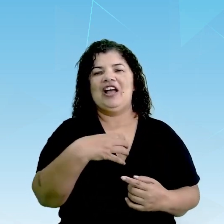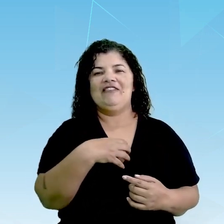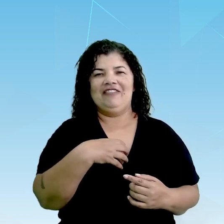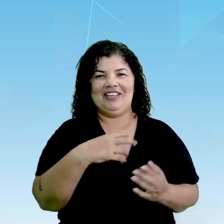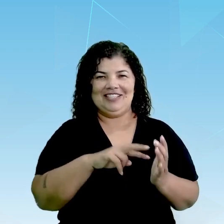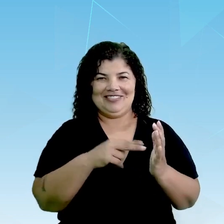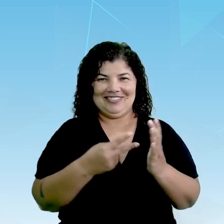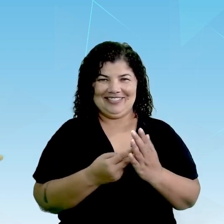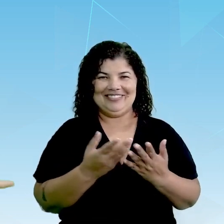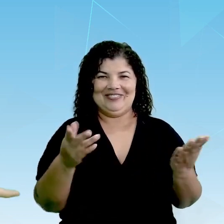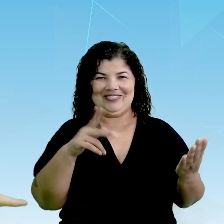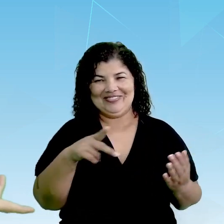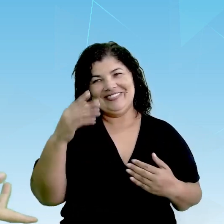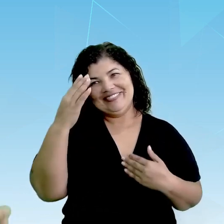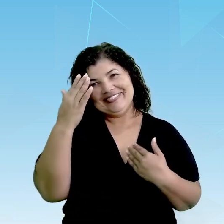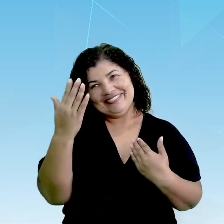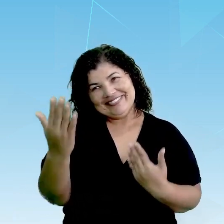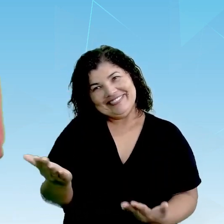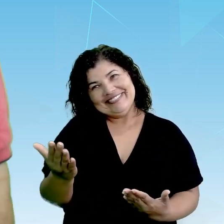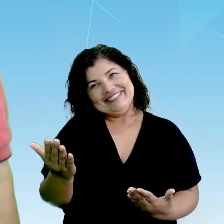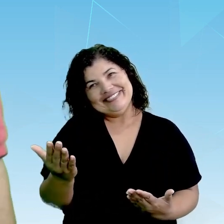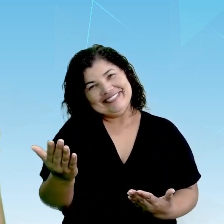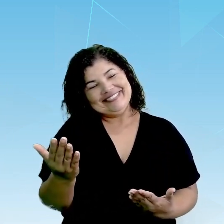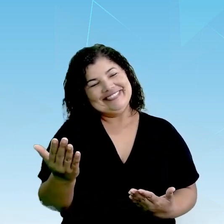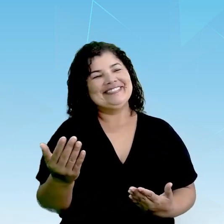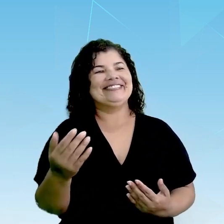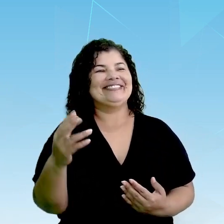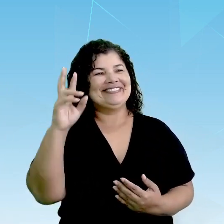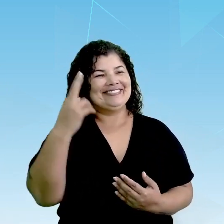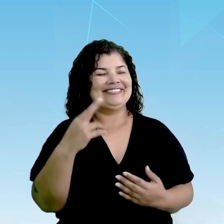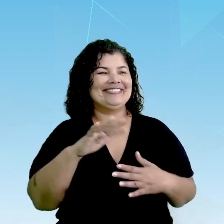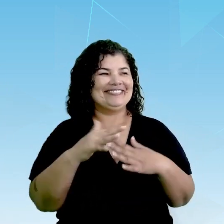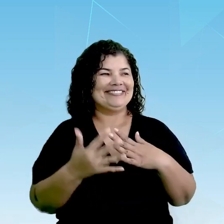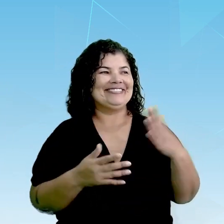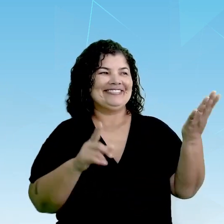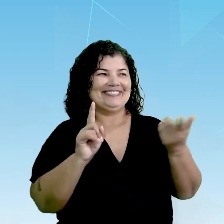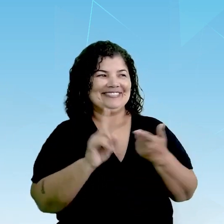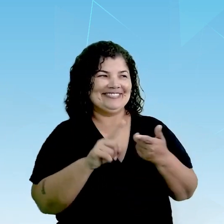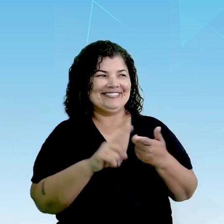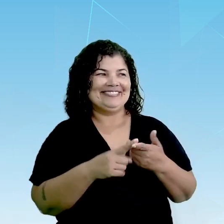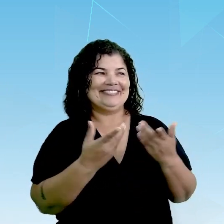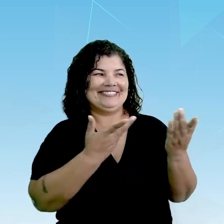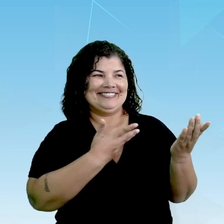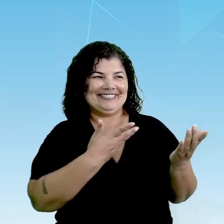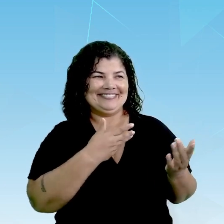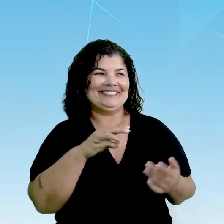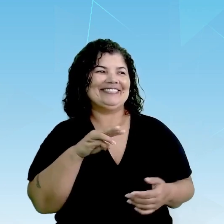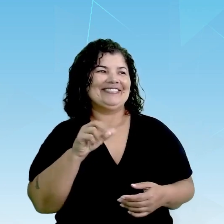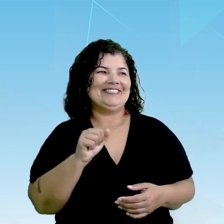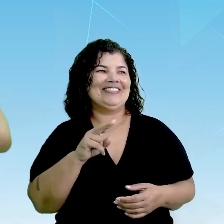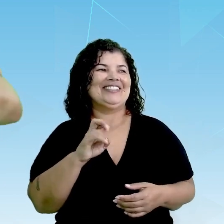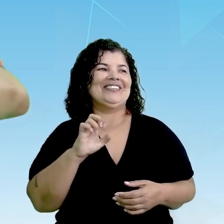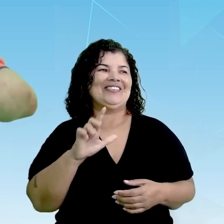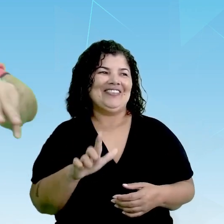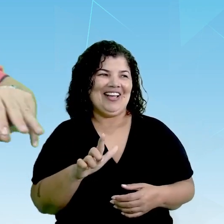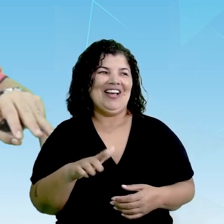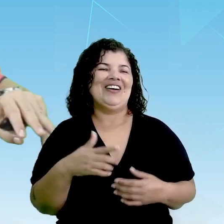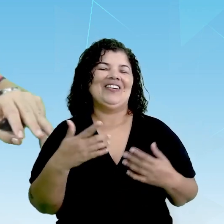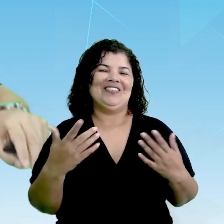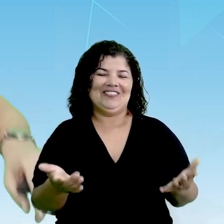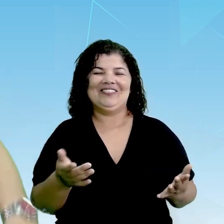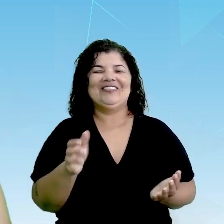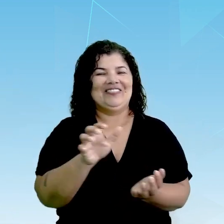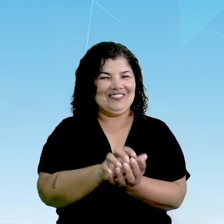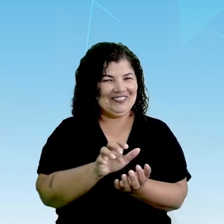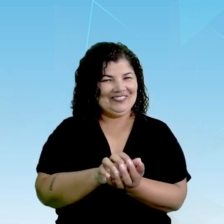professor. Agradeço a professora Sueli e ao nosso amigo Manuelzinho aqui. Se educa a pé e acompanha